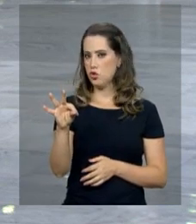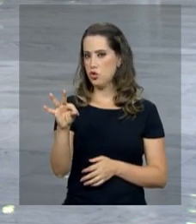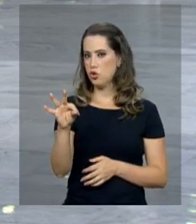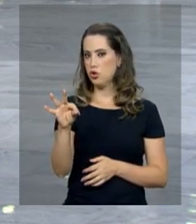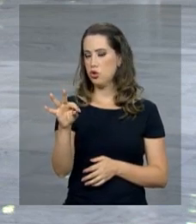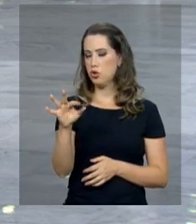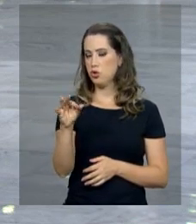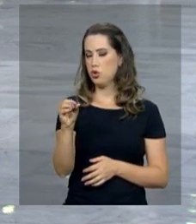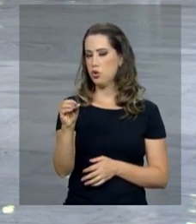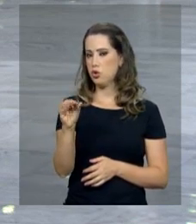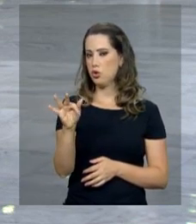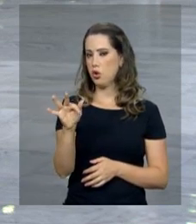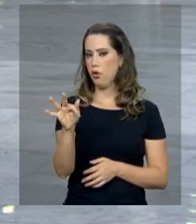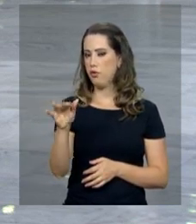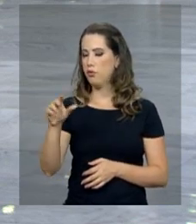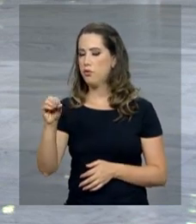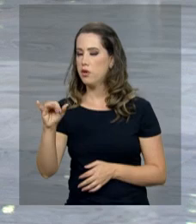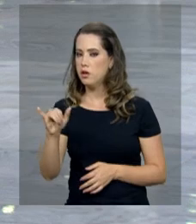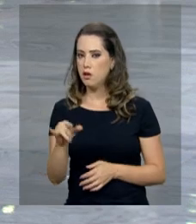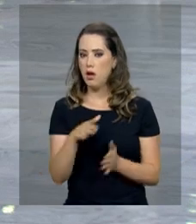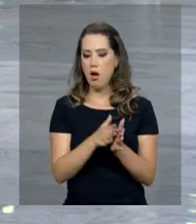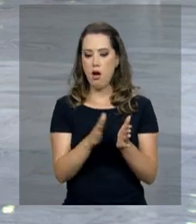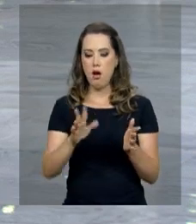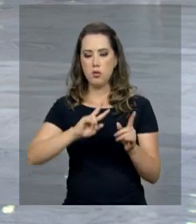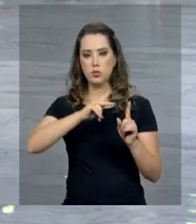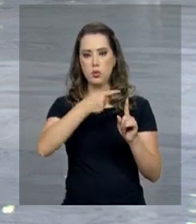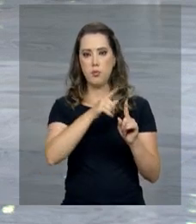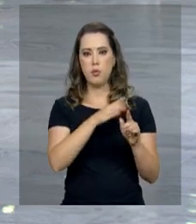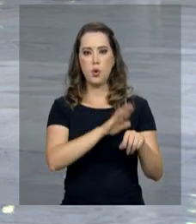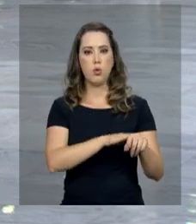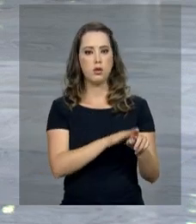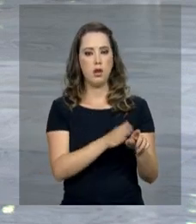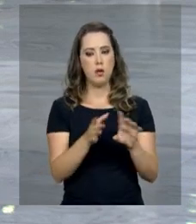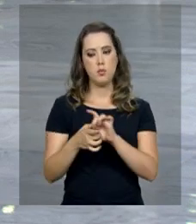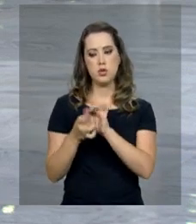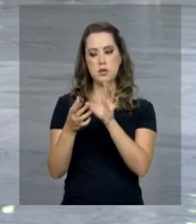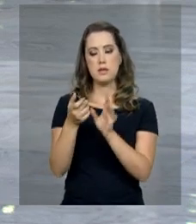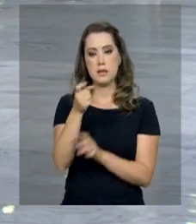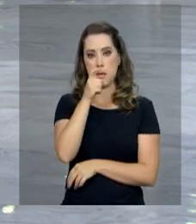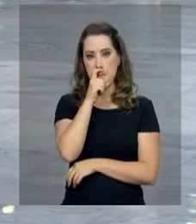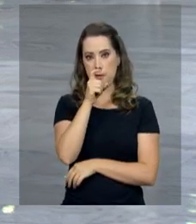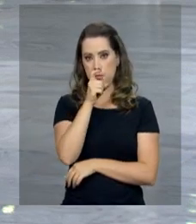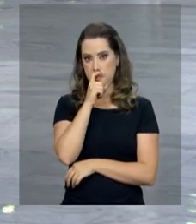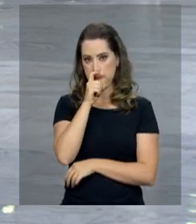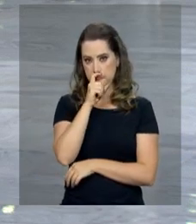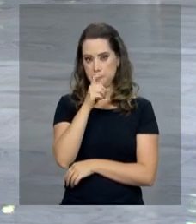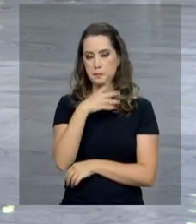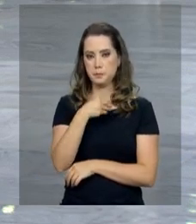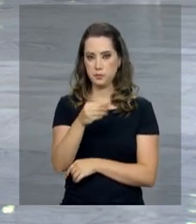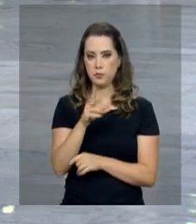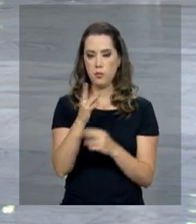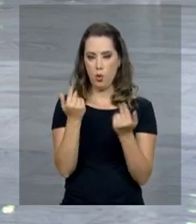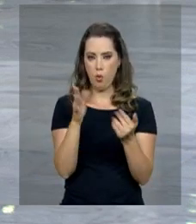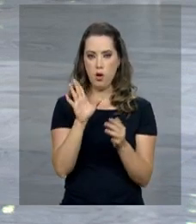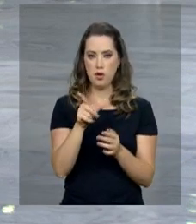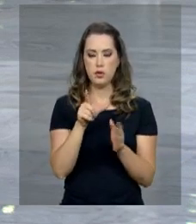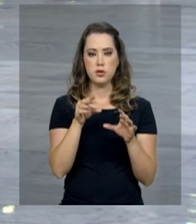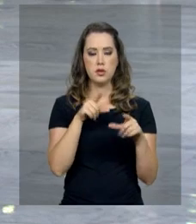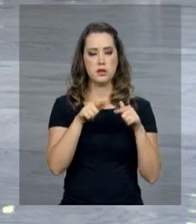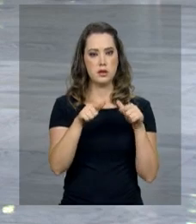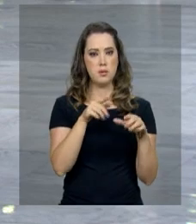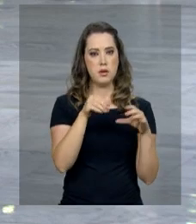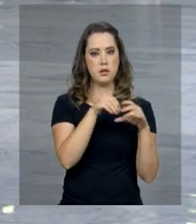-paternidade para 20 dias. Lembrando que esse mesmo prazo já vale para funcionários, servidores